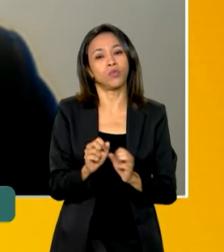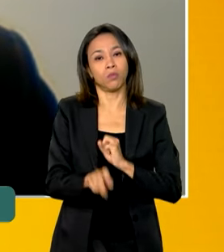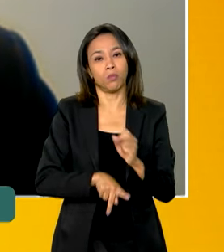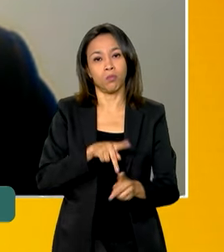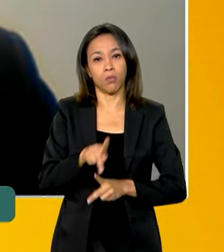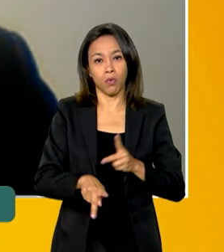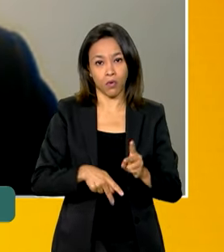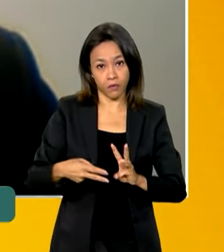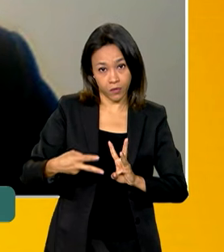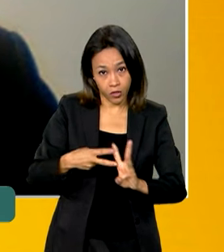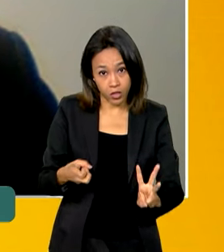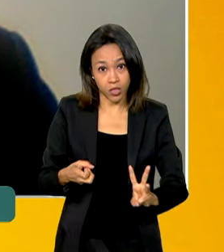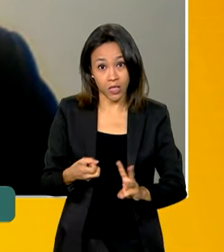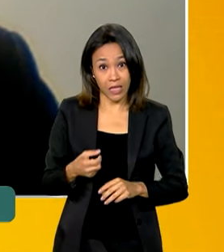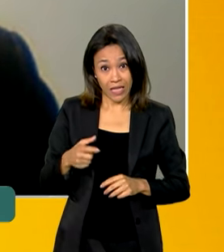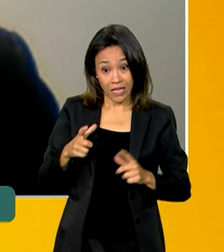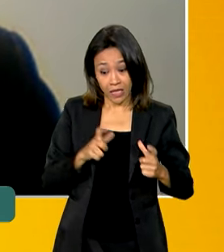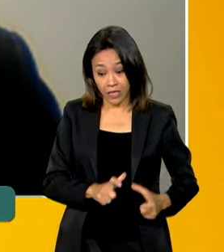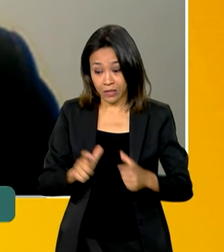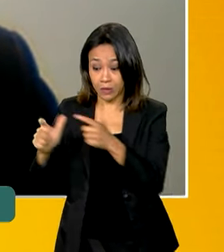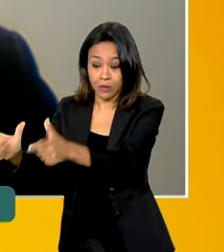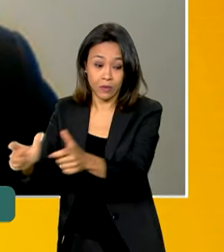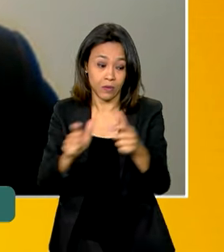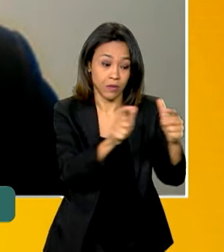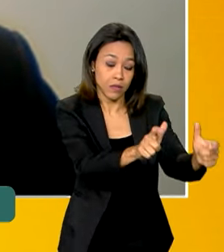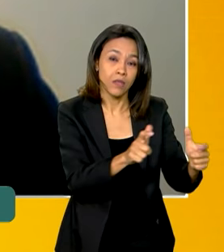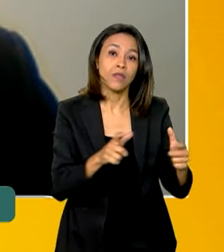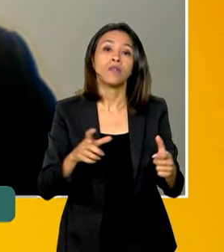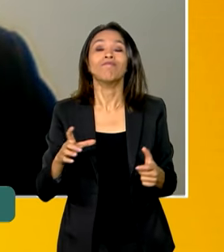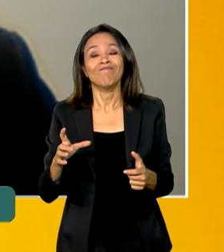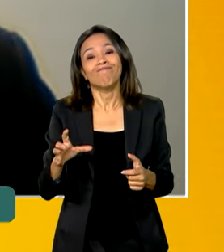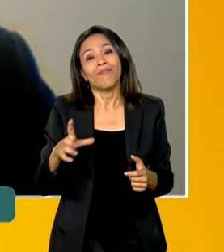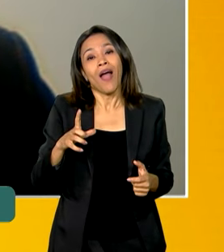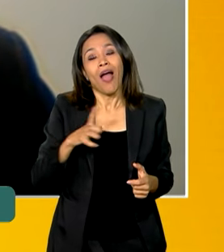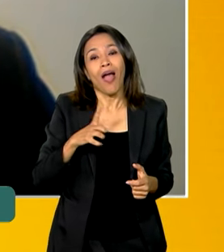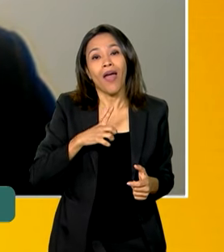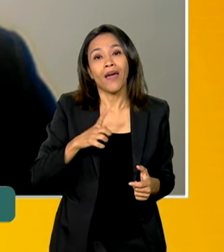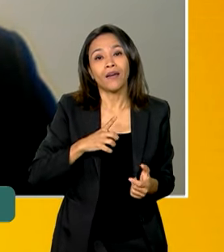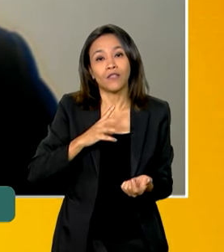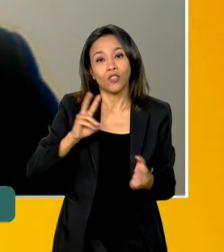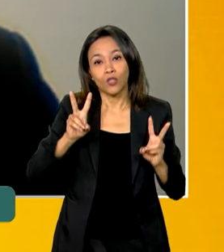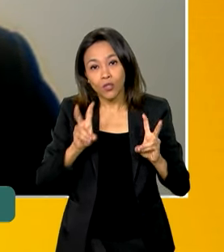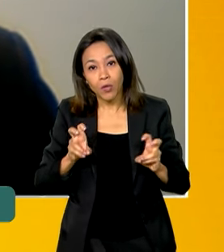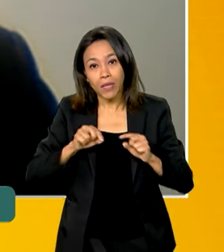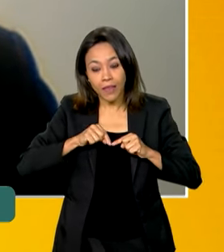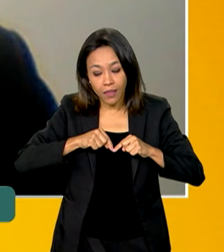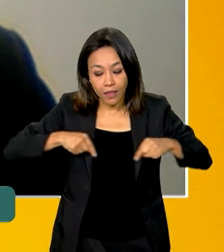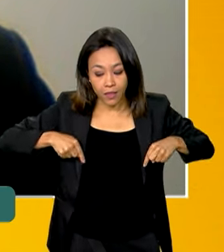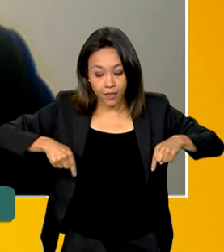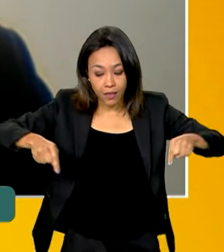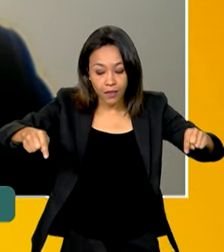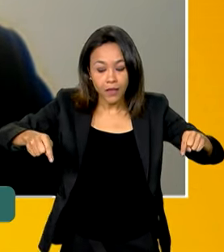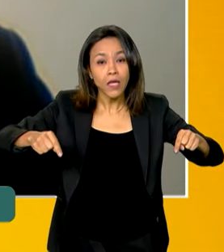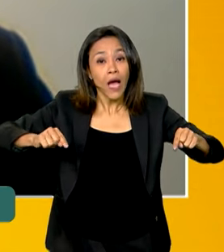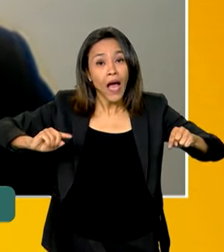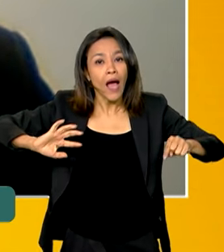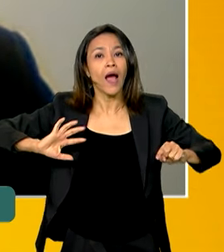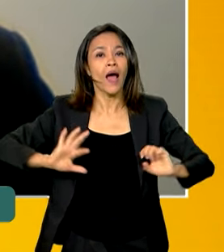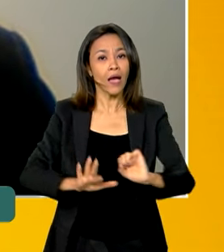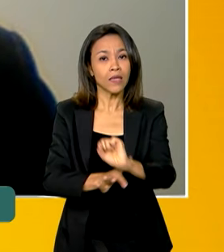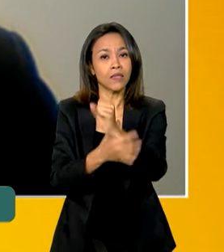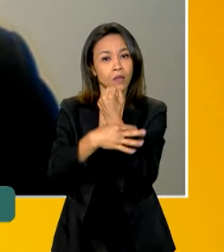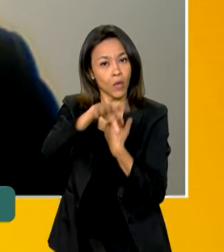cenário é uma das regiões que mais temos uma pendência no processo demarcatório, que é a garantia do direito territorial para essas